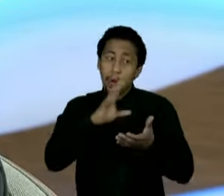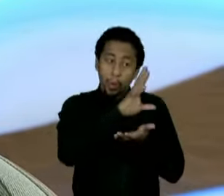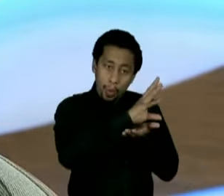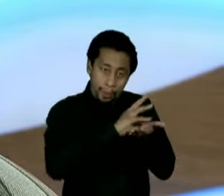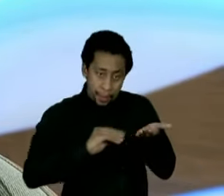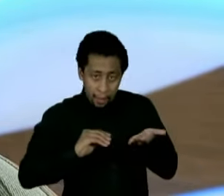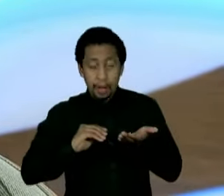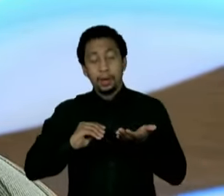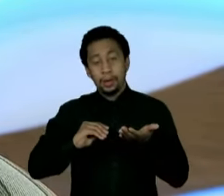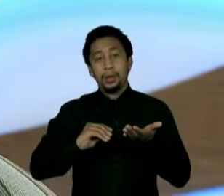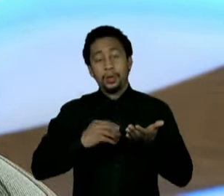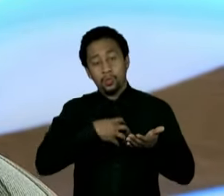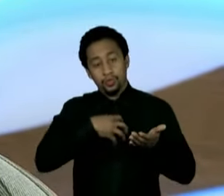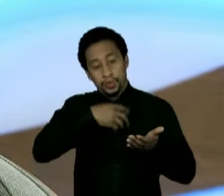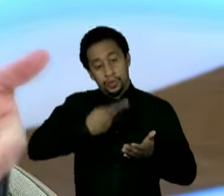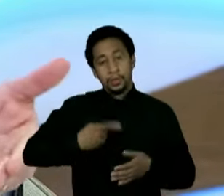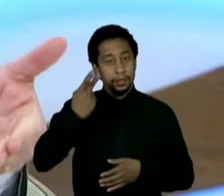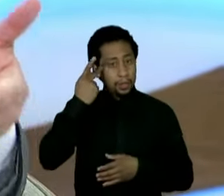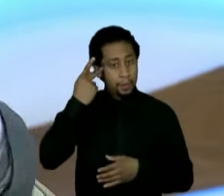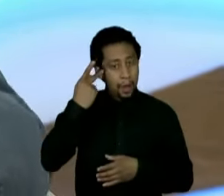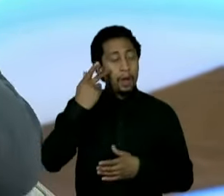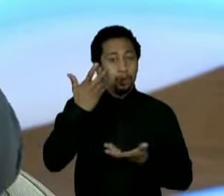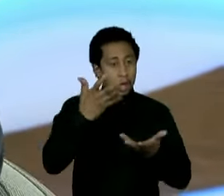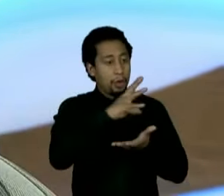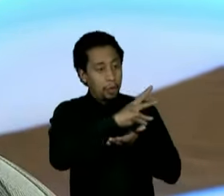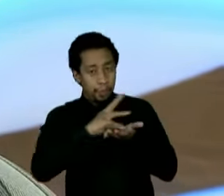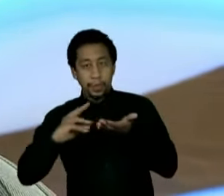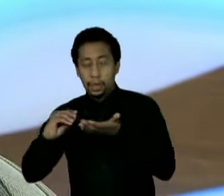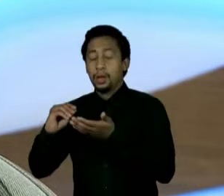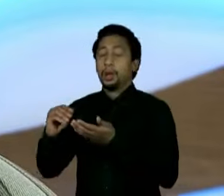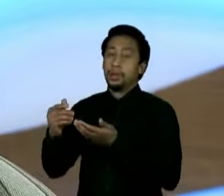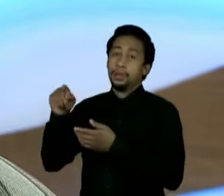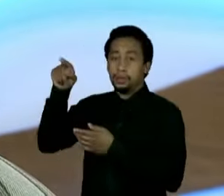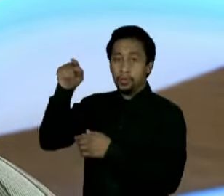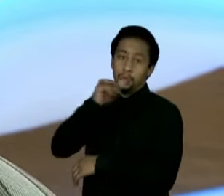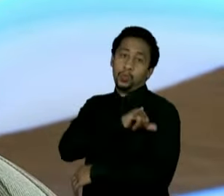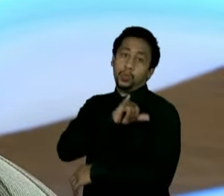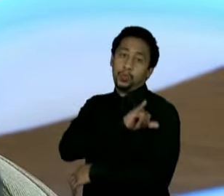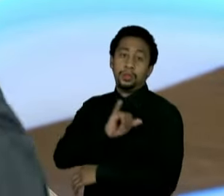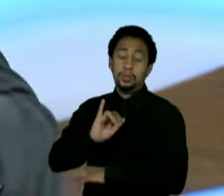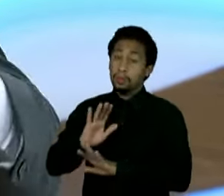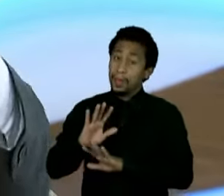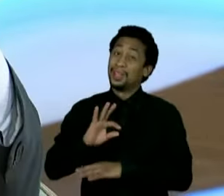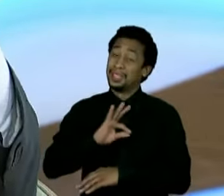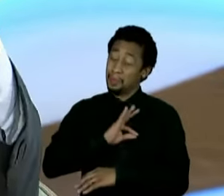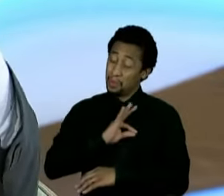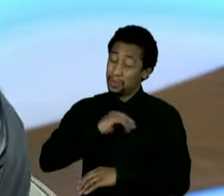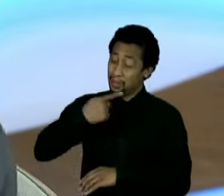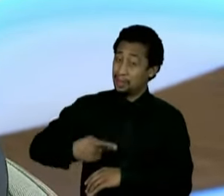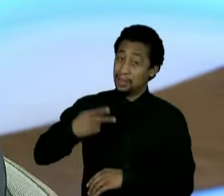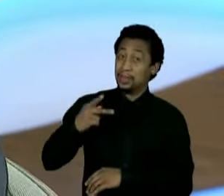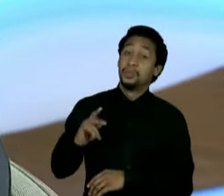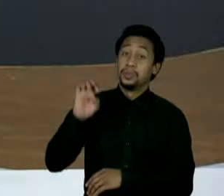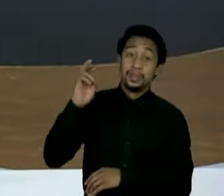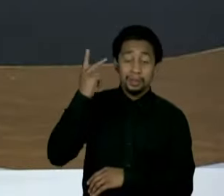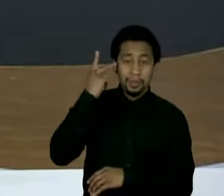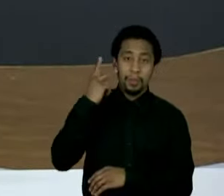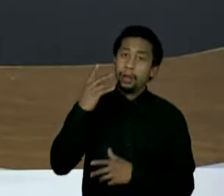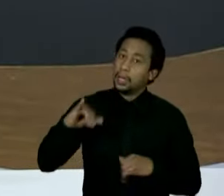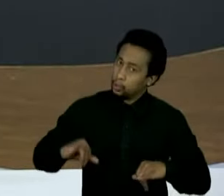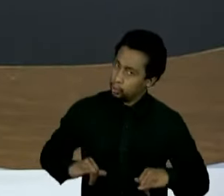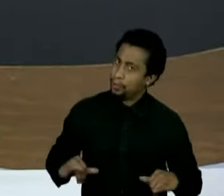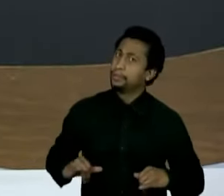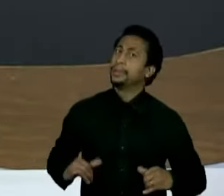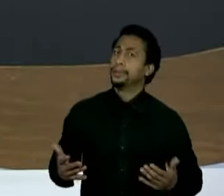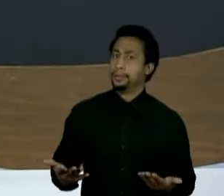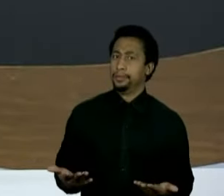acho que nós temos que adequar. Os policiais hoje estão sofrendo bastante, como eu disse, porque eles se sentem acuados pela situação de